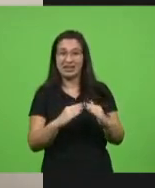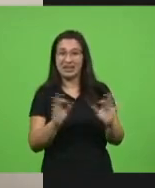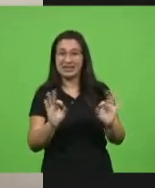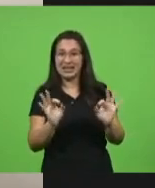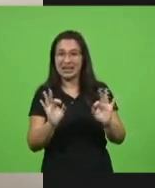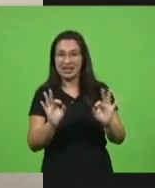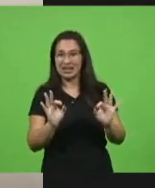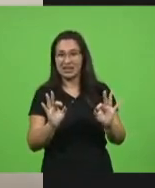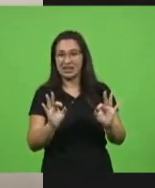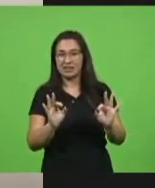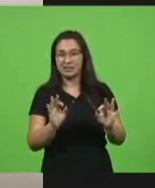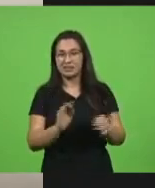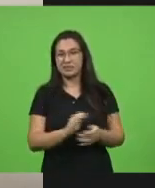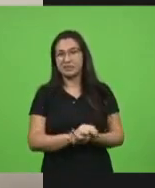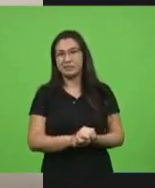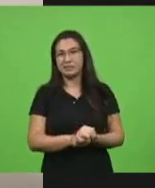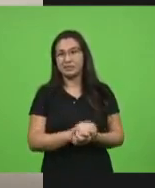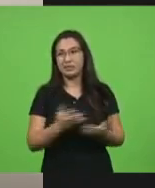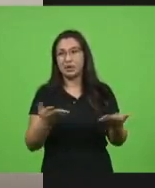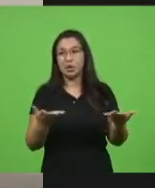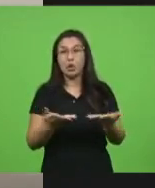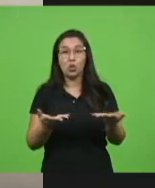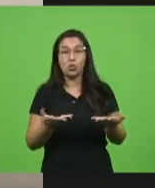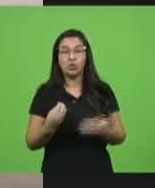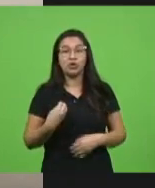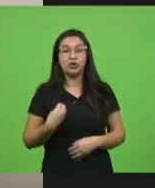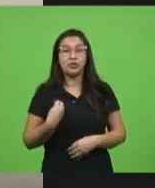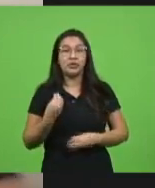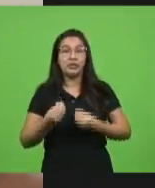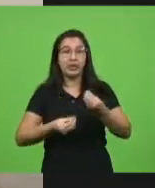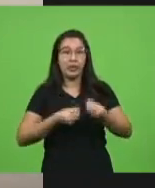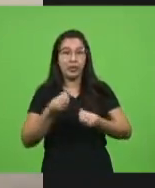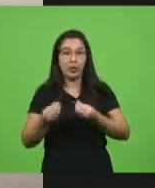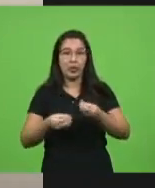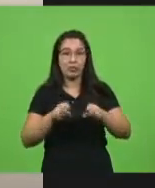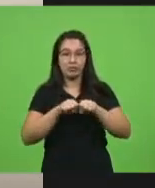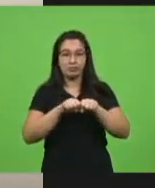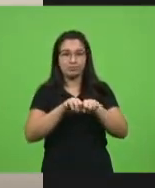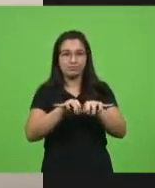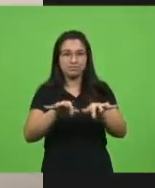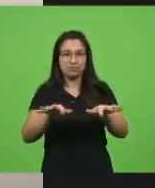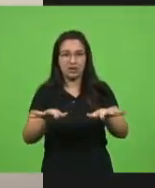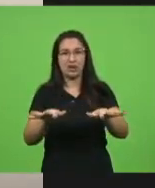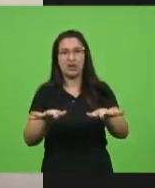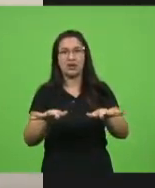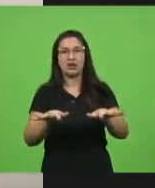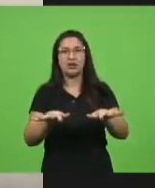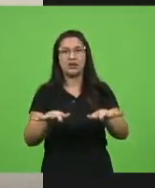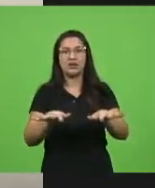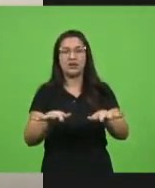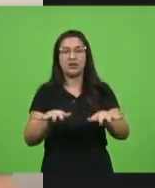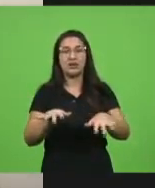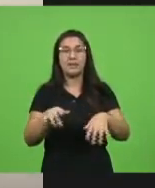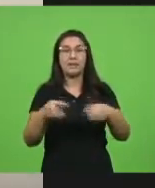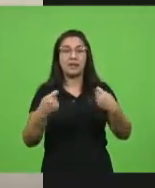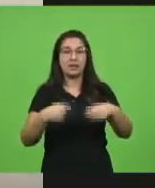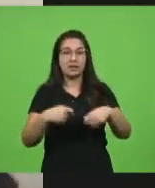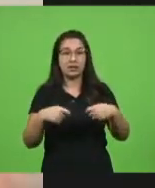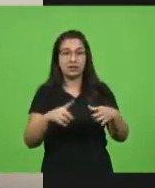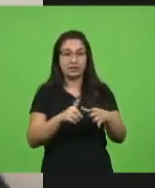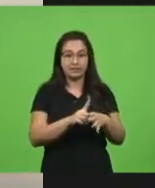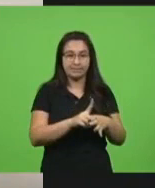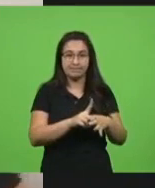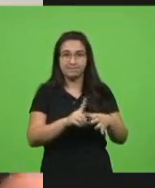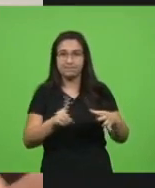momento, essa situação de pandemia, onde exige o isolamento das pessoas,